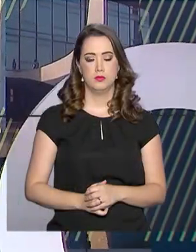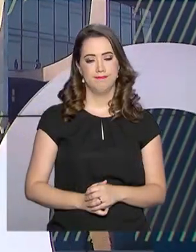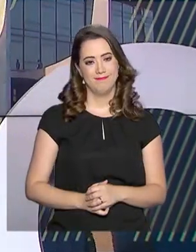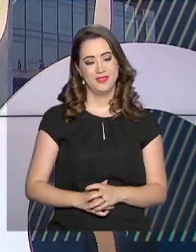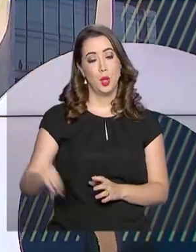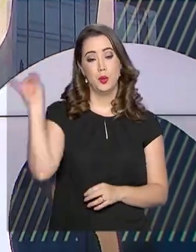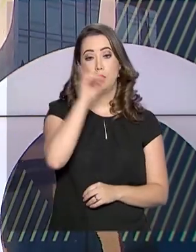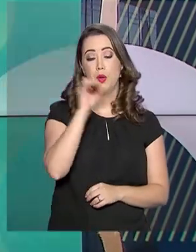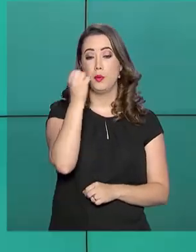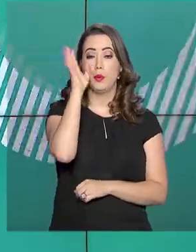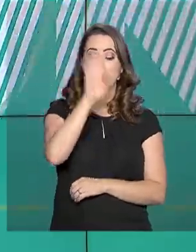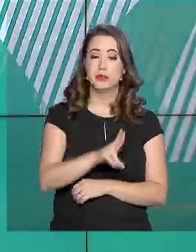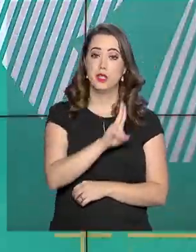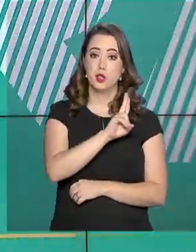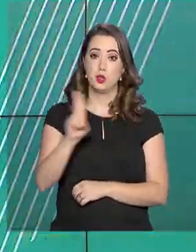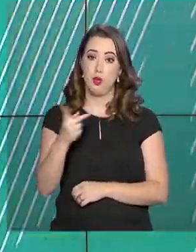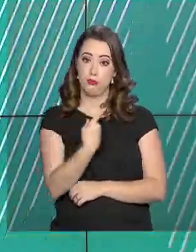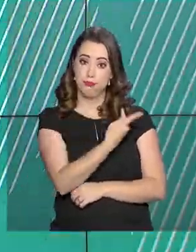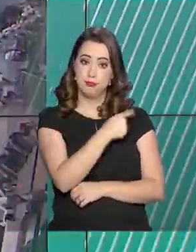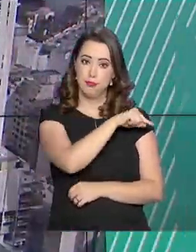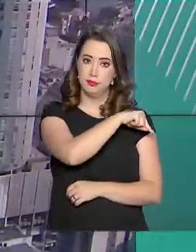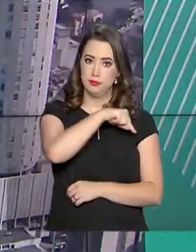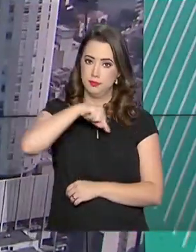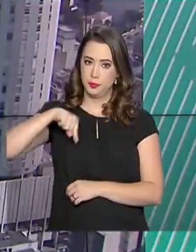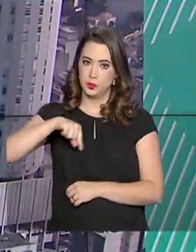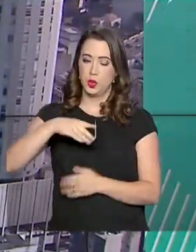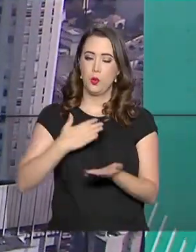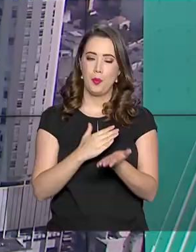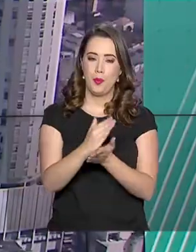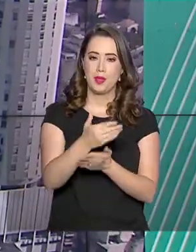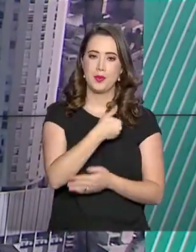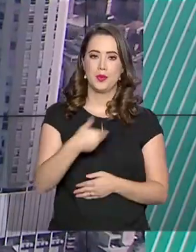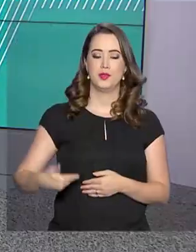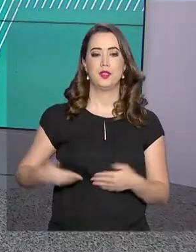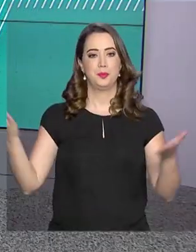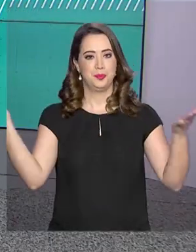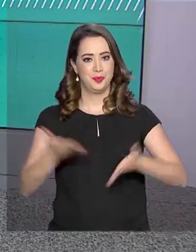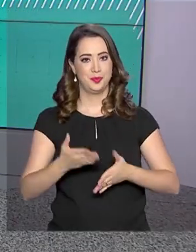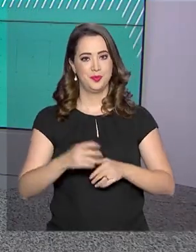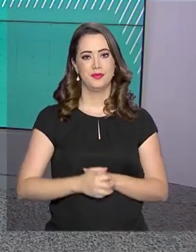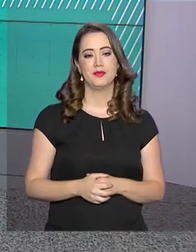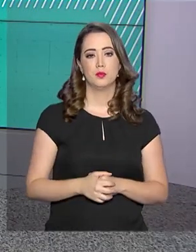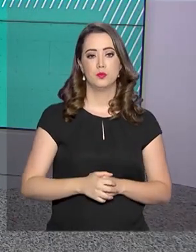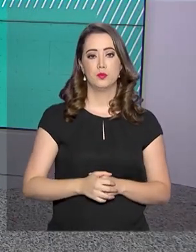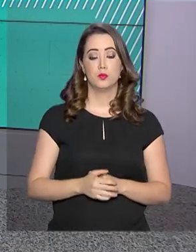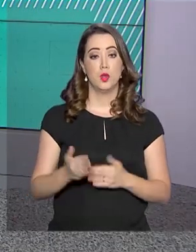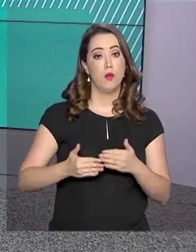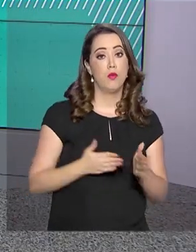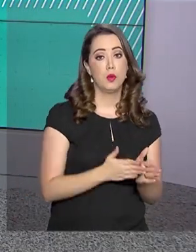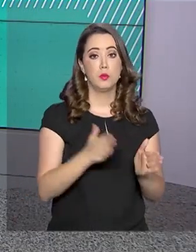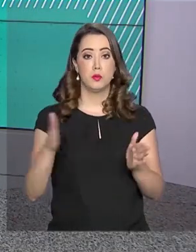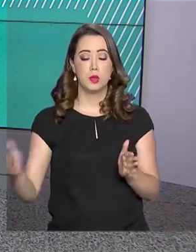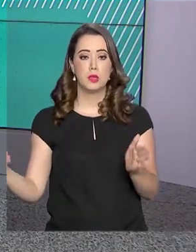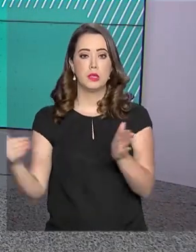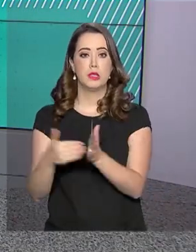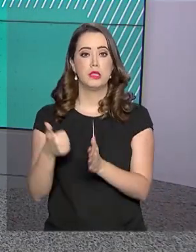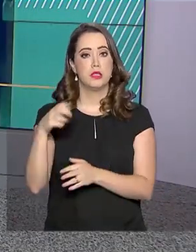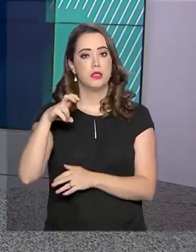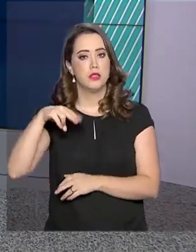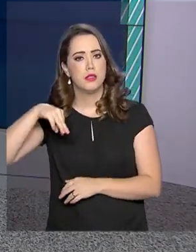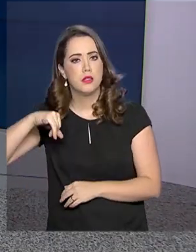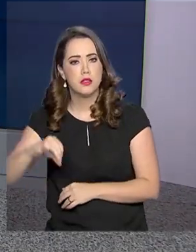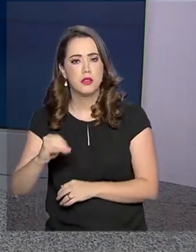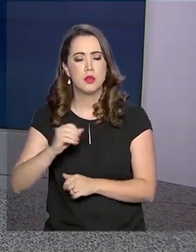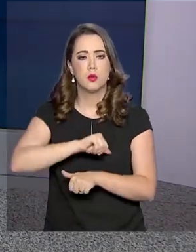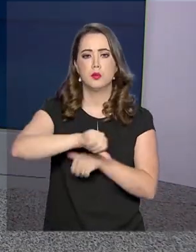Olá, boa tarde, eu sou Roberto Camargo e estamos no ar com o Governo Agora. Foi prorrogado para o dia 15 de maio o prazo